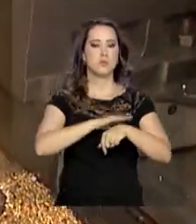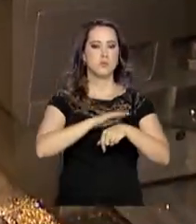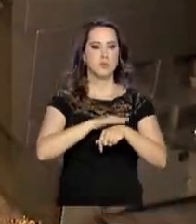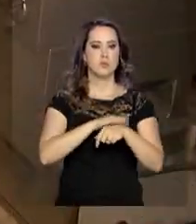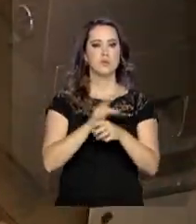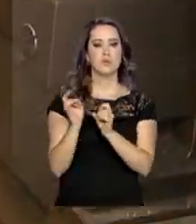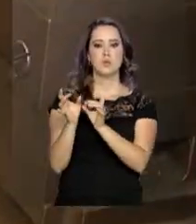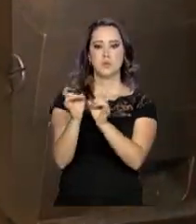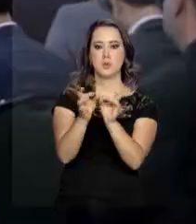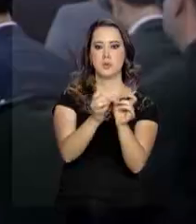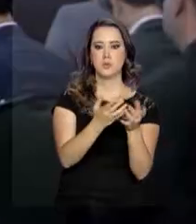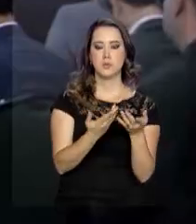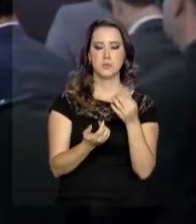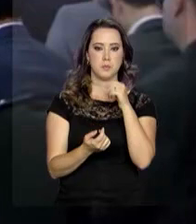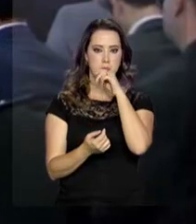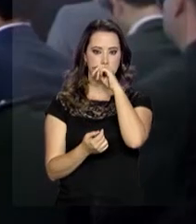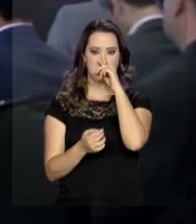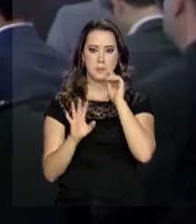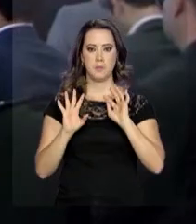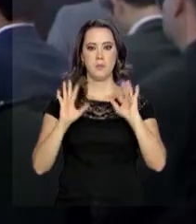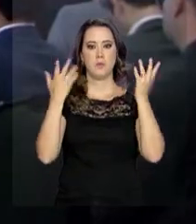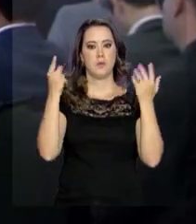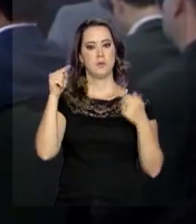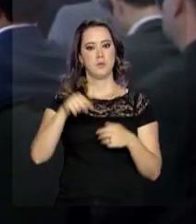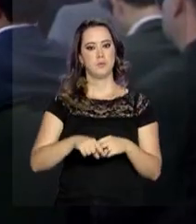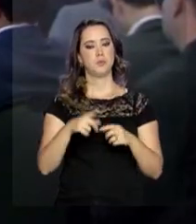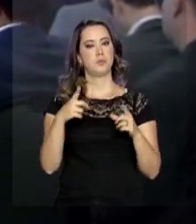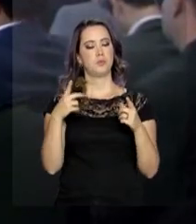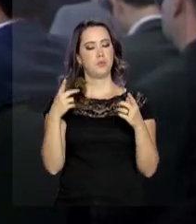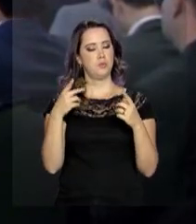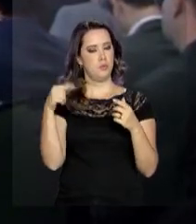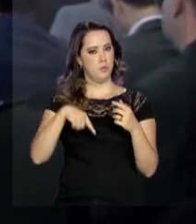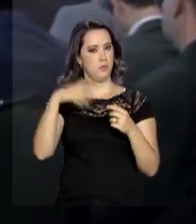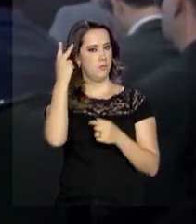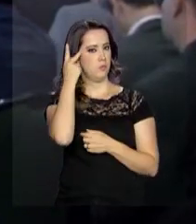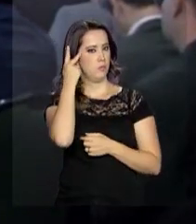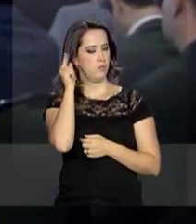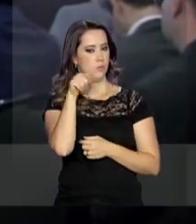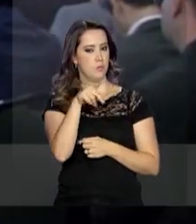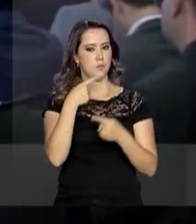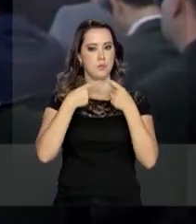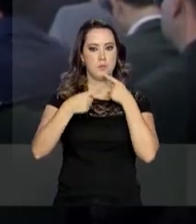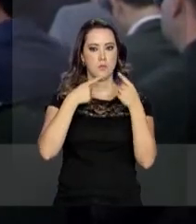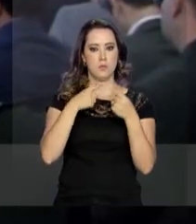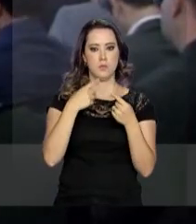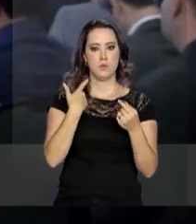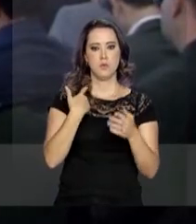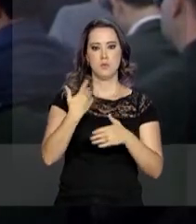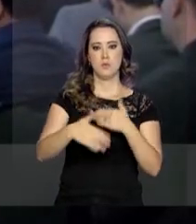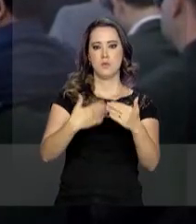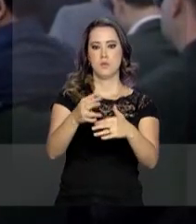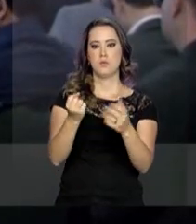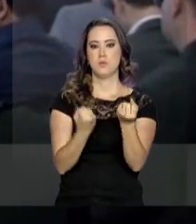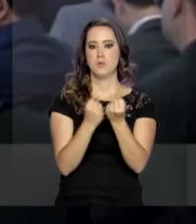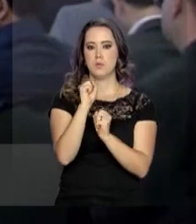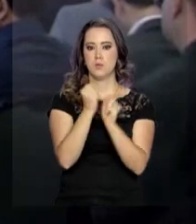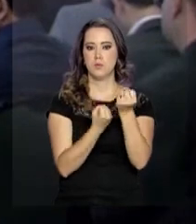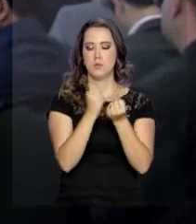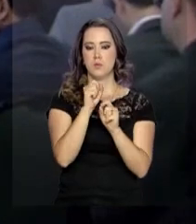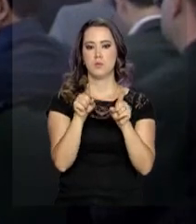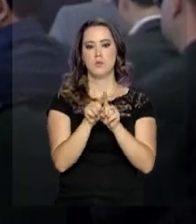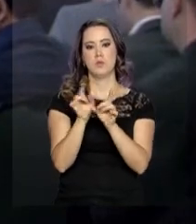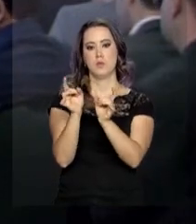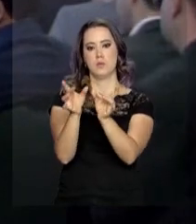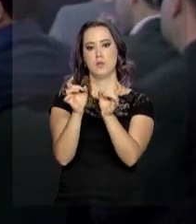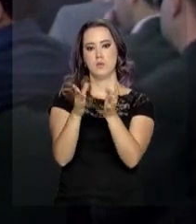da comercialização. O evento que acontece aqui em São Paulo é para discutir exatamente isso. A produção, comercialização